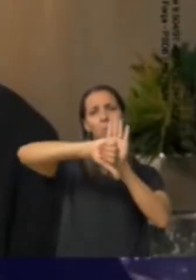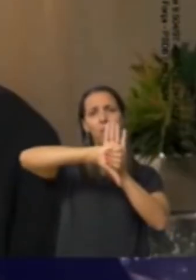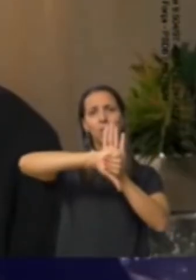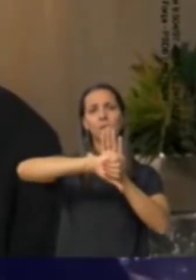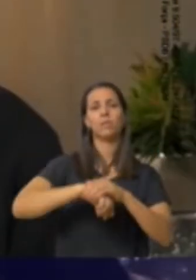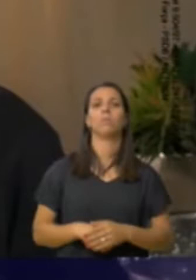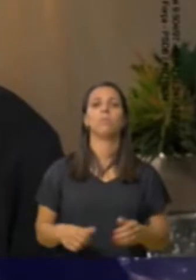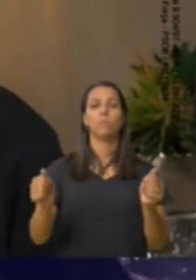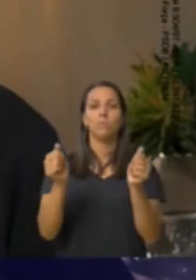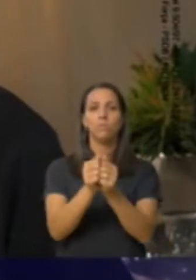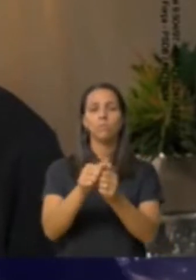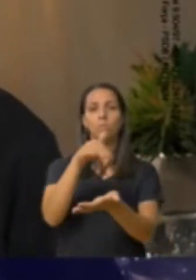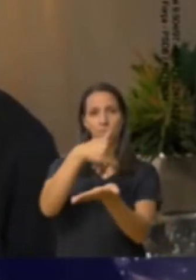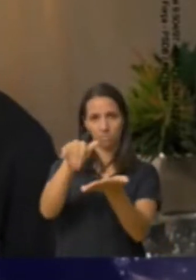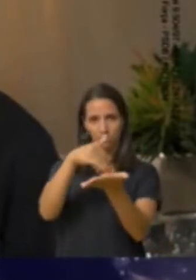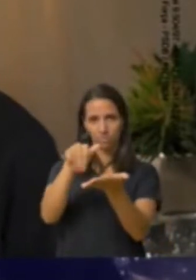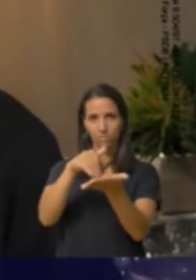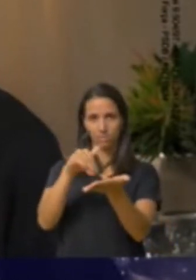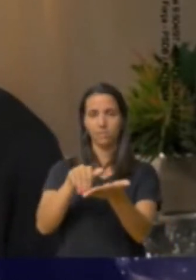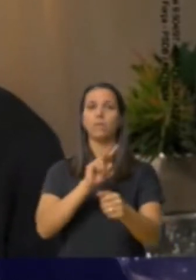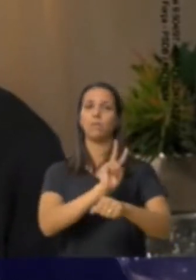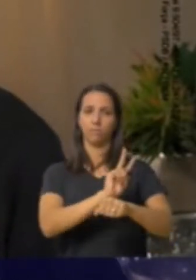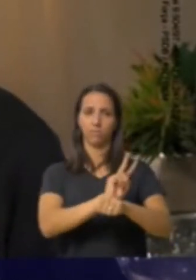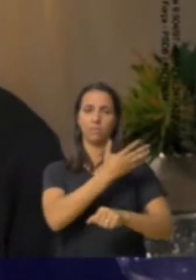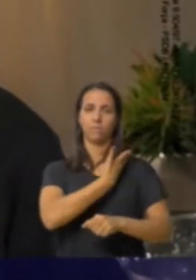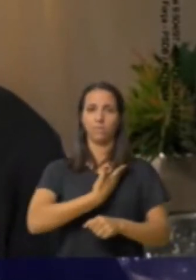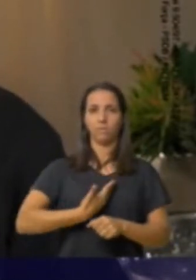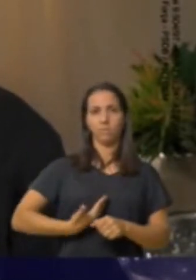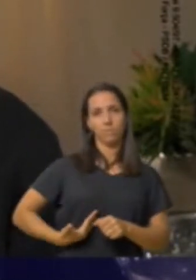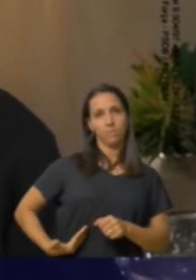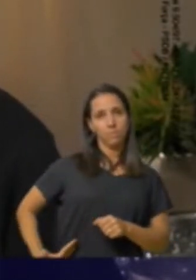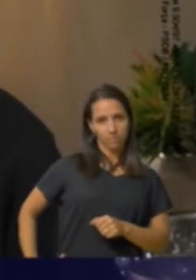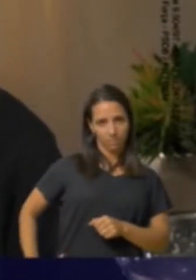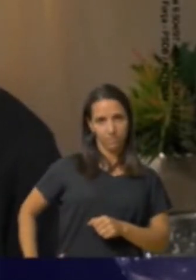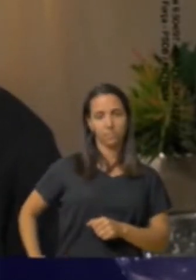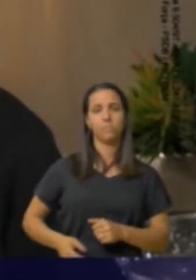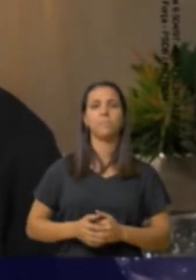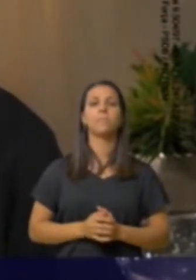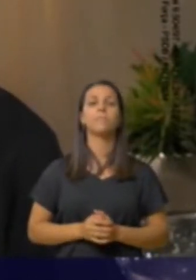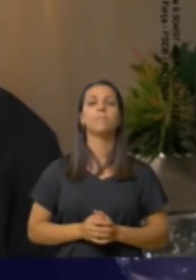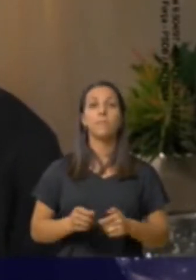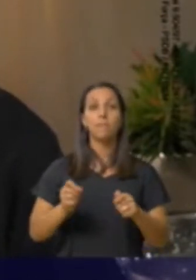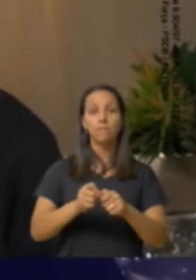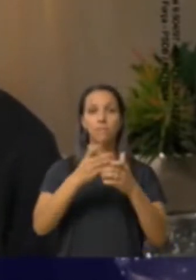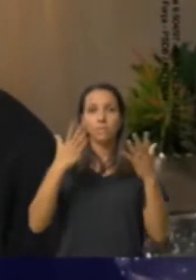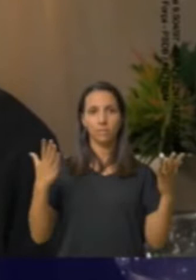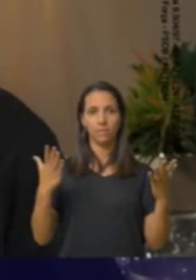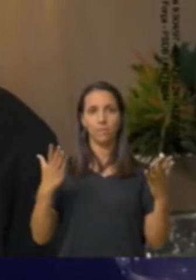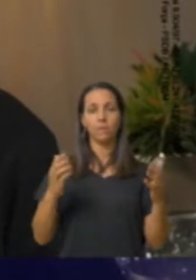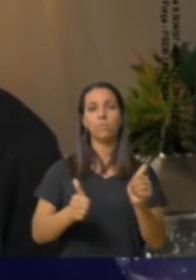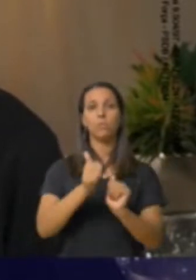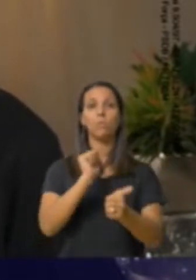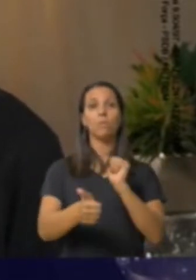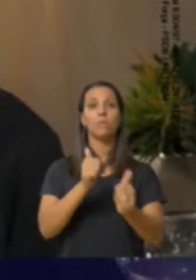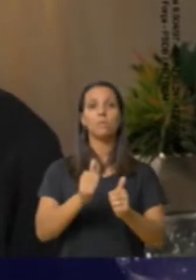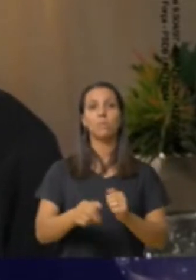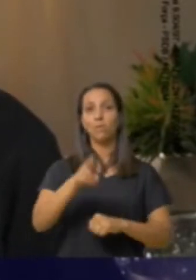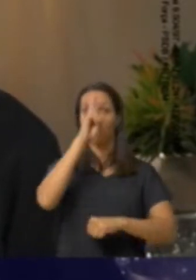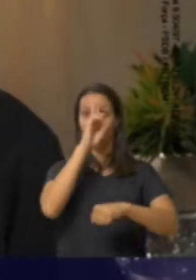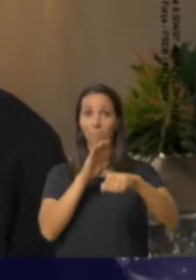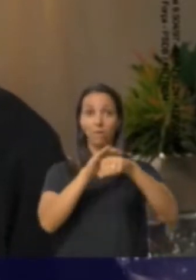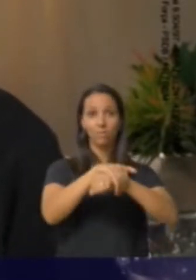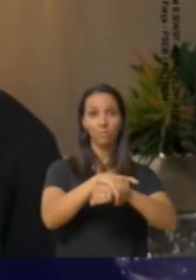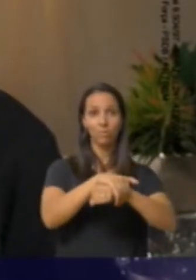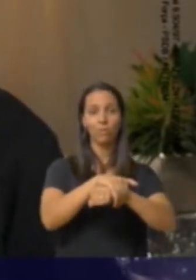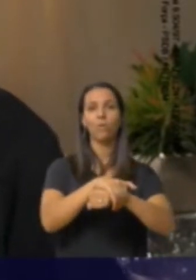crime. Eu, juntamente com o doutor Paulo Castelo Branco, que era o secretário de Segurança Pública, Nós criamos